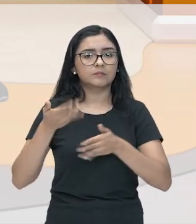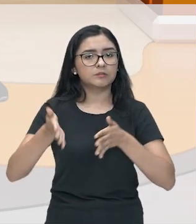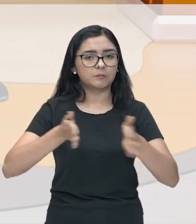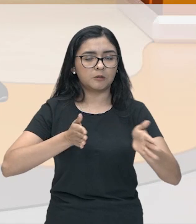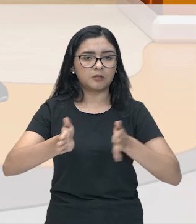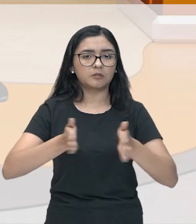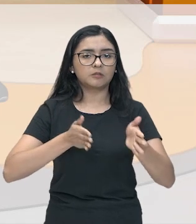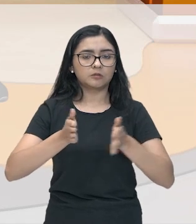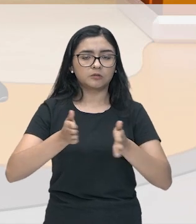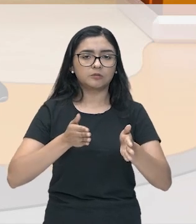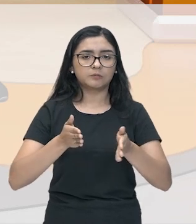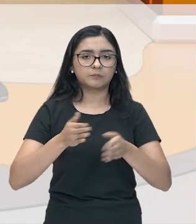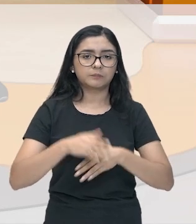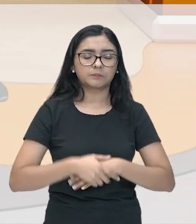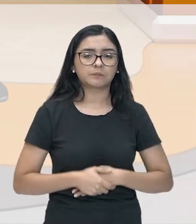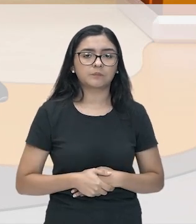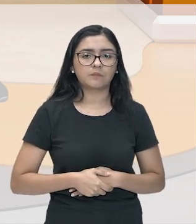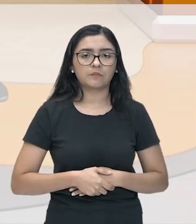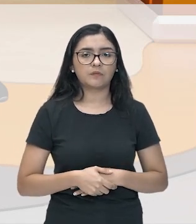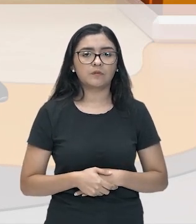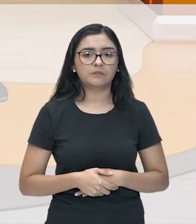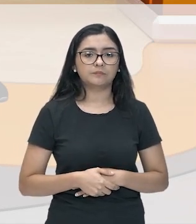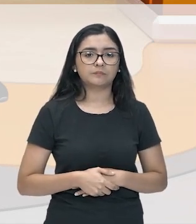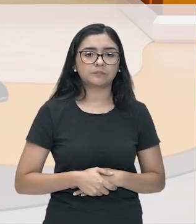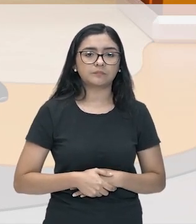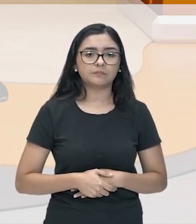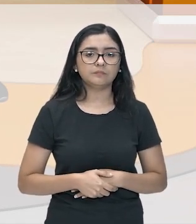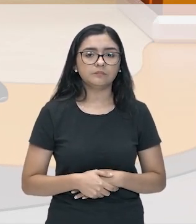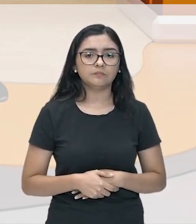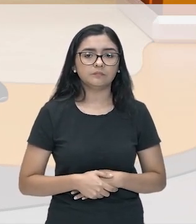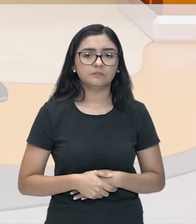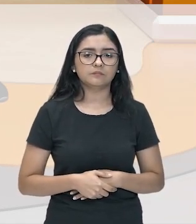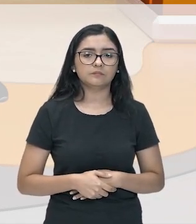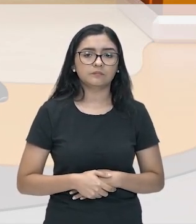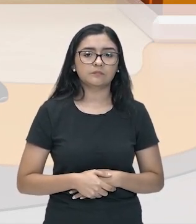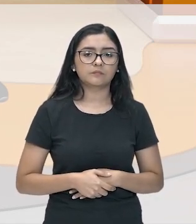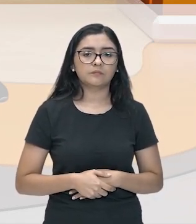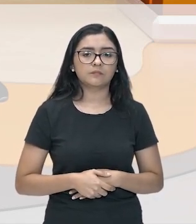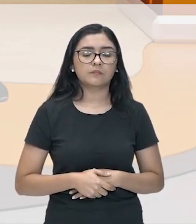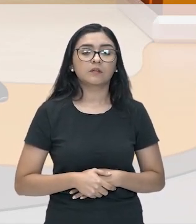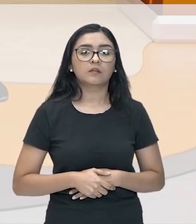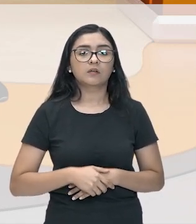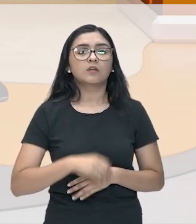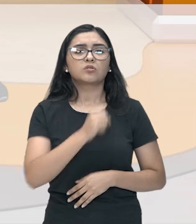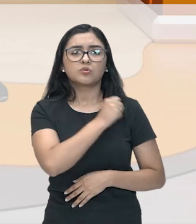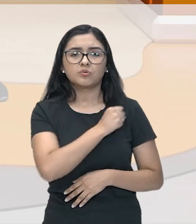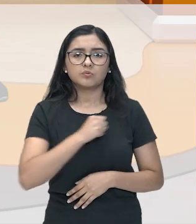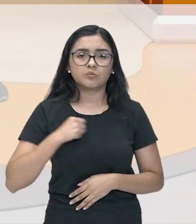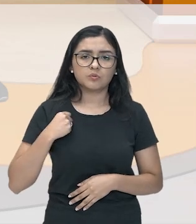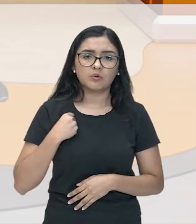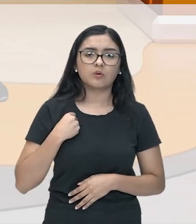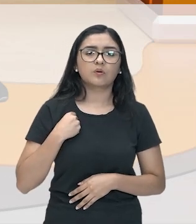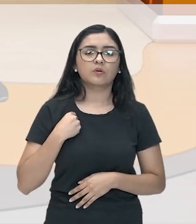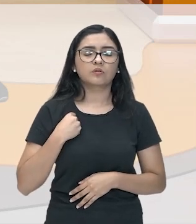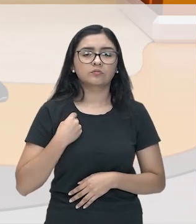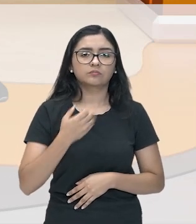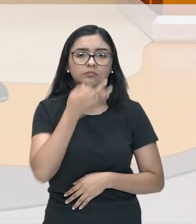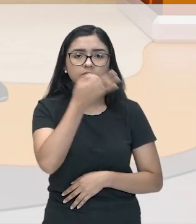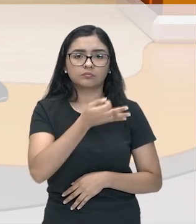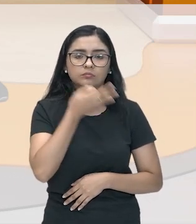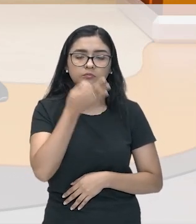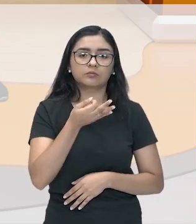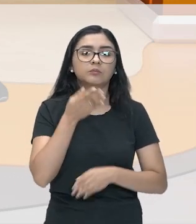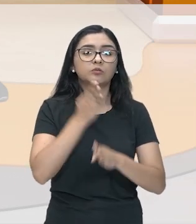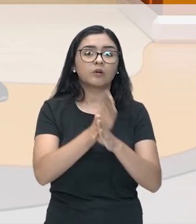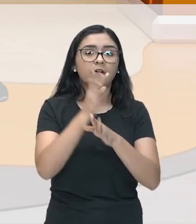período da Idade Clássica. Olha só, Sócrates questionava para descobrir a verdade,